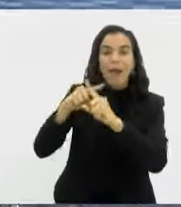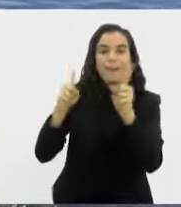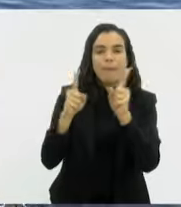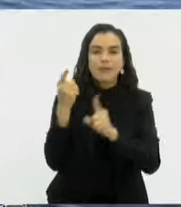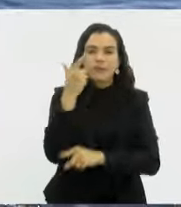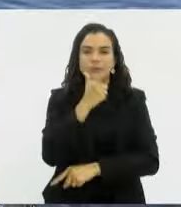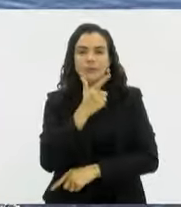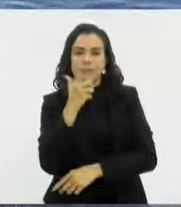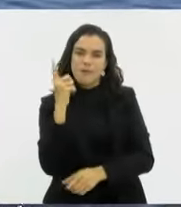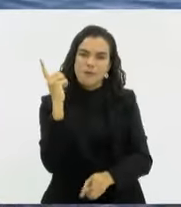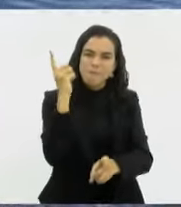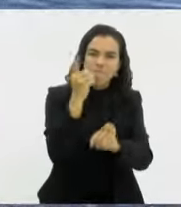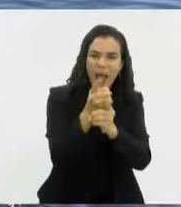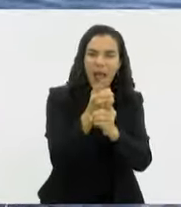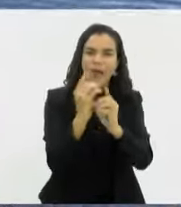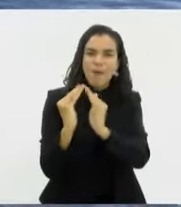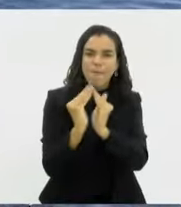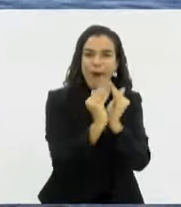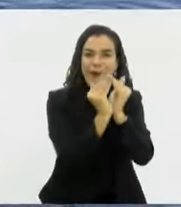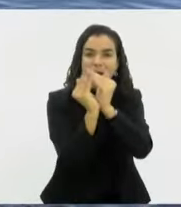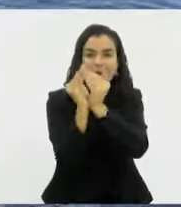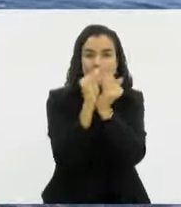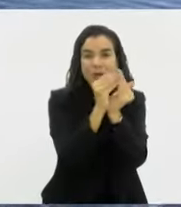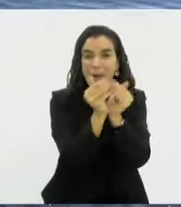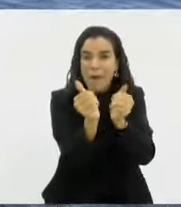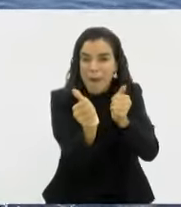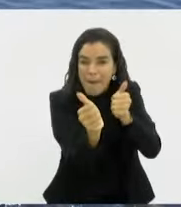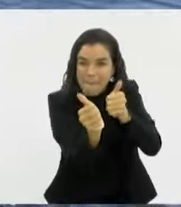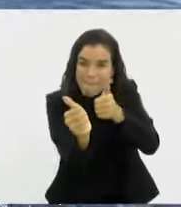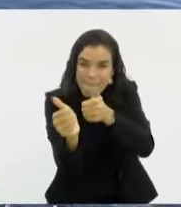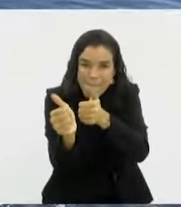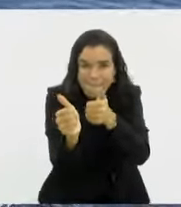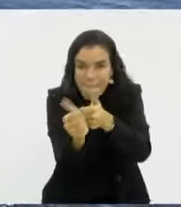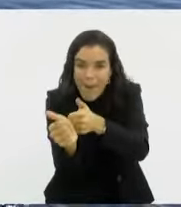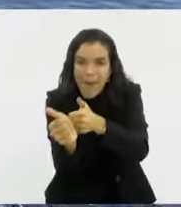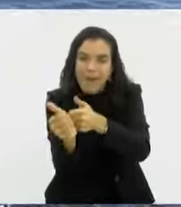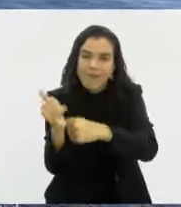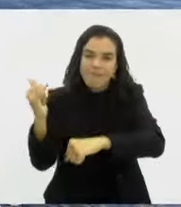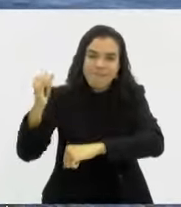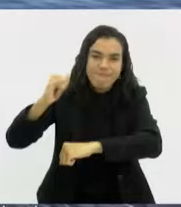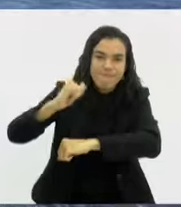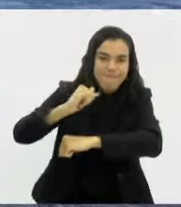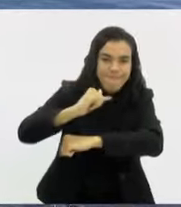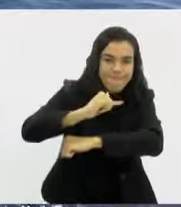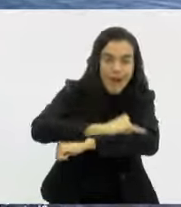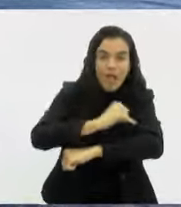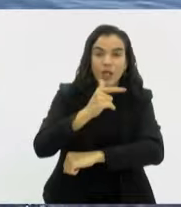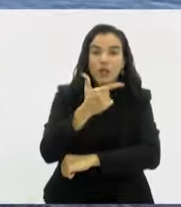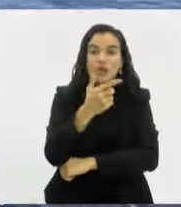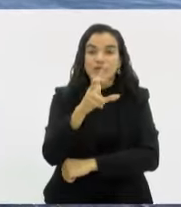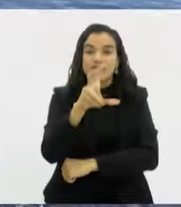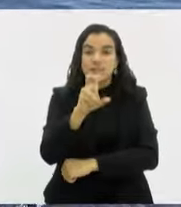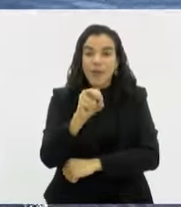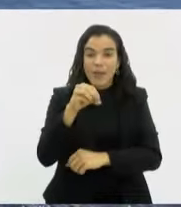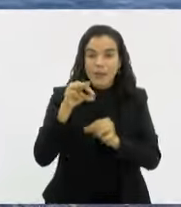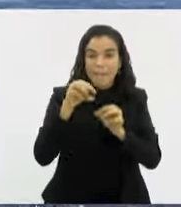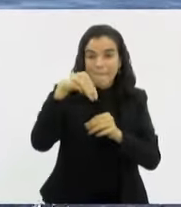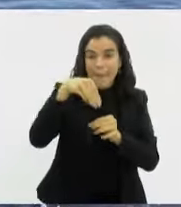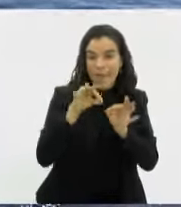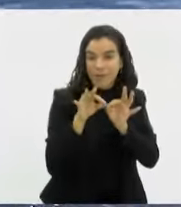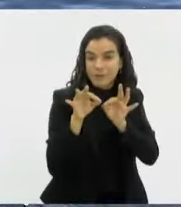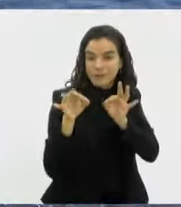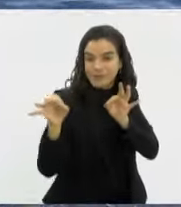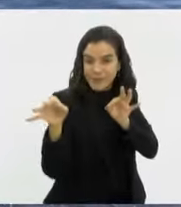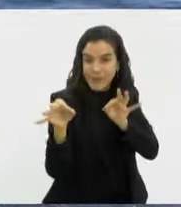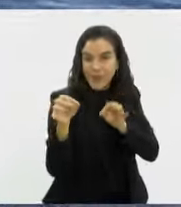balão caindo na rota de aproximação das aeronaves do aeroporto, pegamos um balão a 250 metros da pista e outro